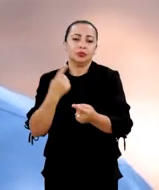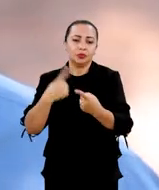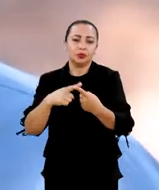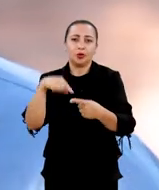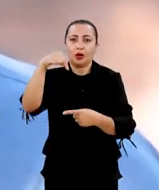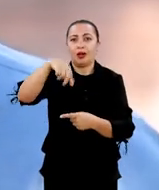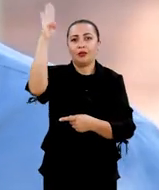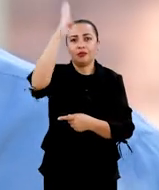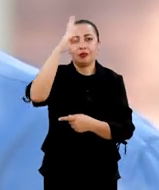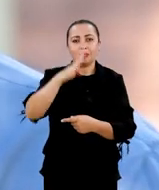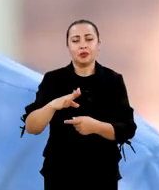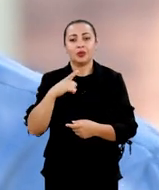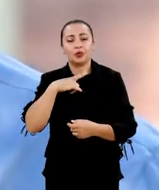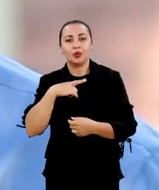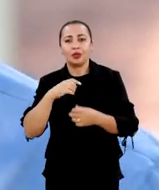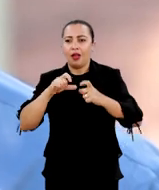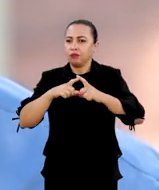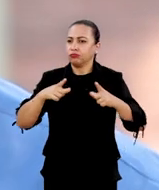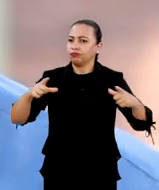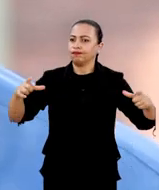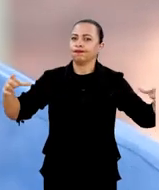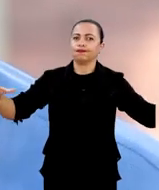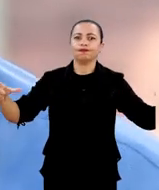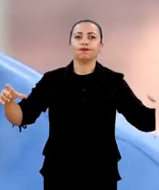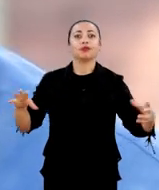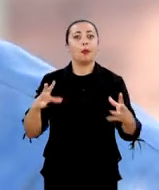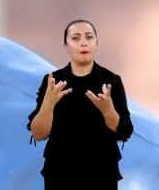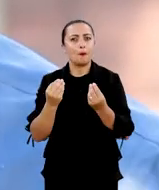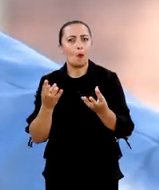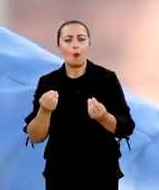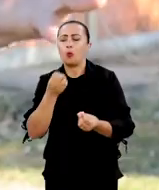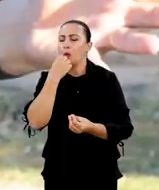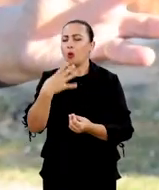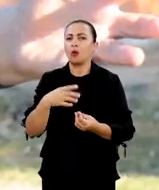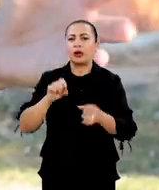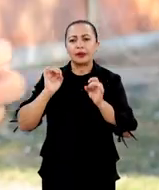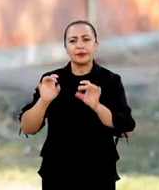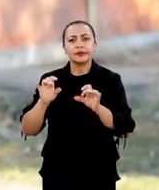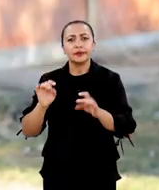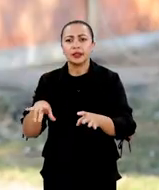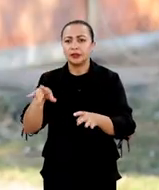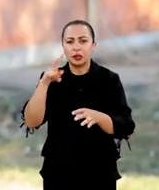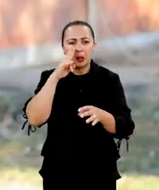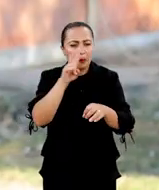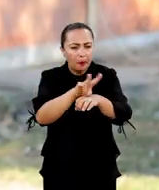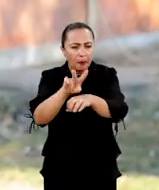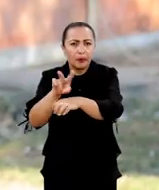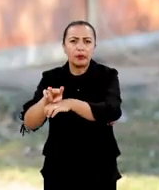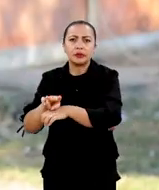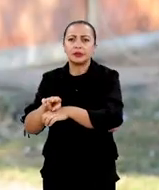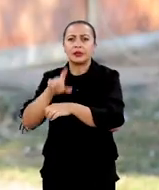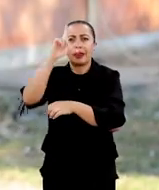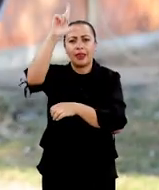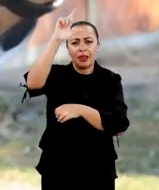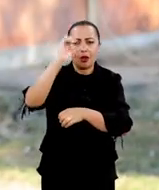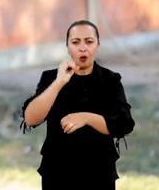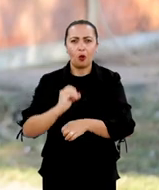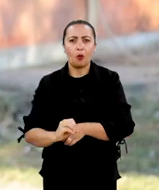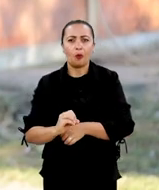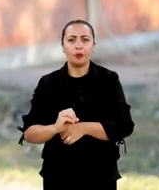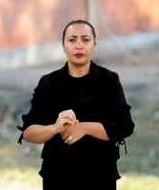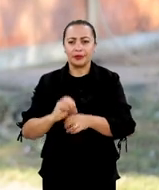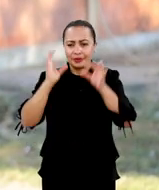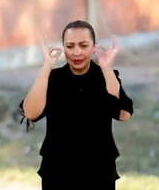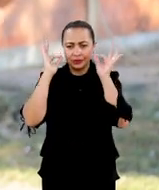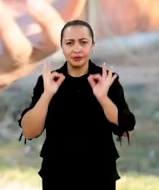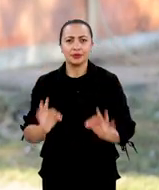fenômeno. Porque o Brasil tem uma extensão territorial vasta que permite que você monitore de leste